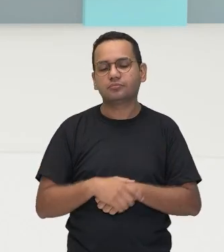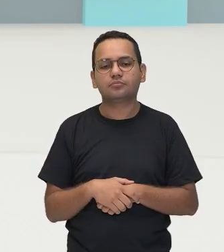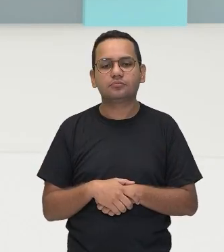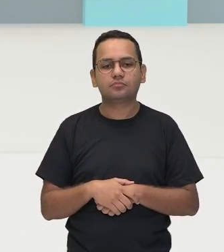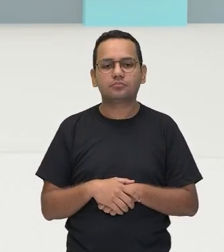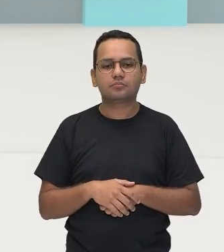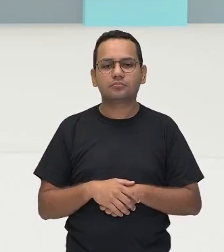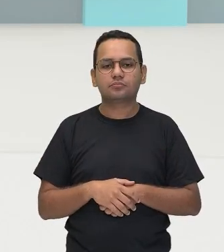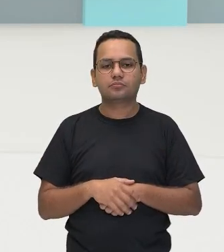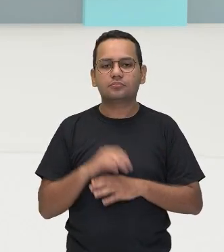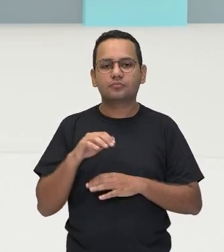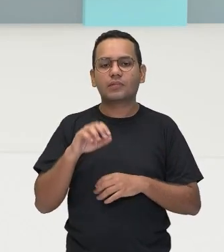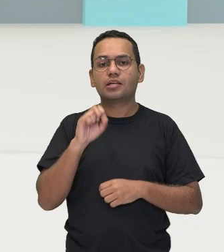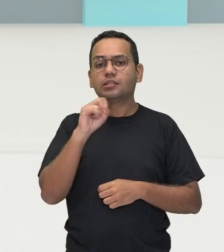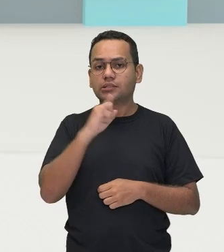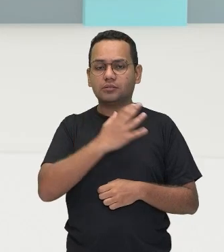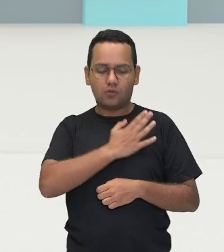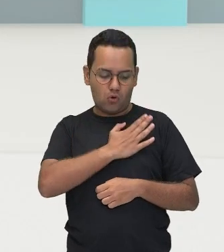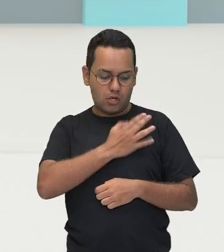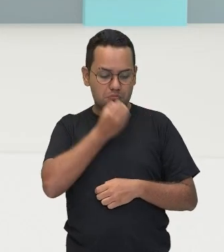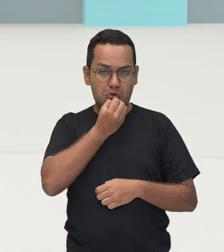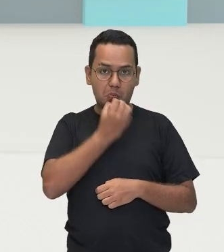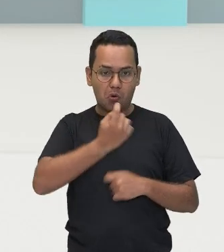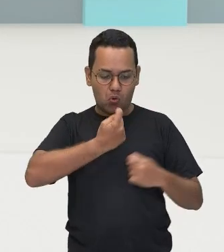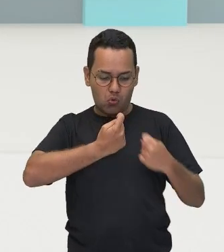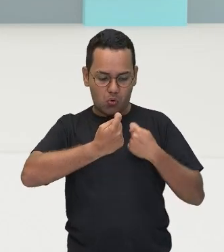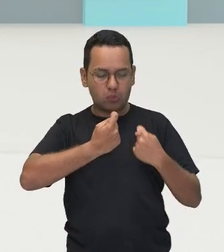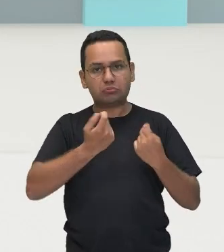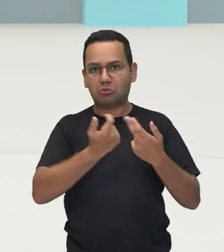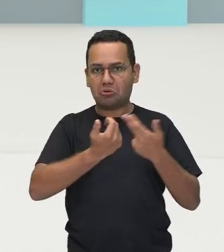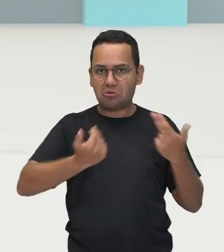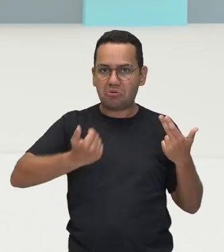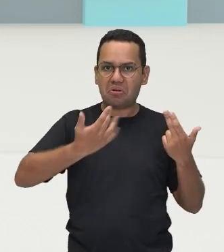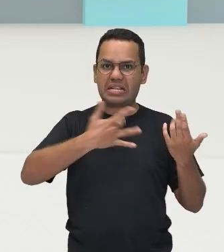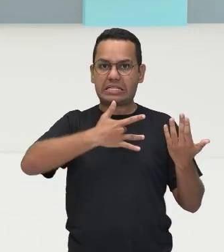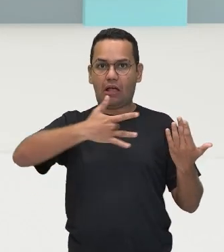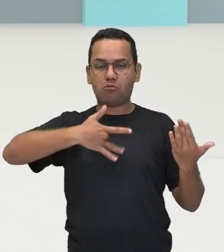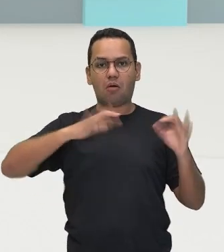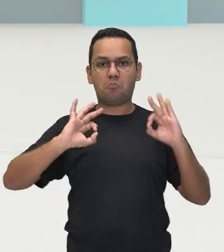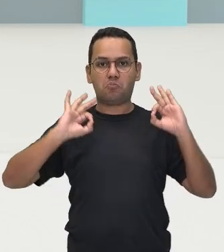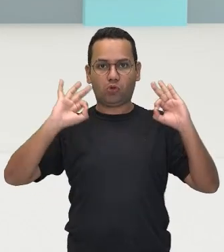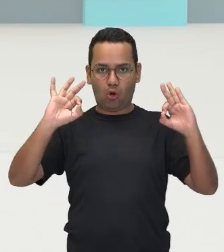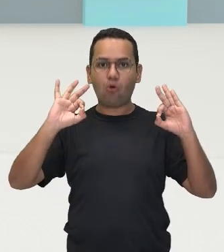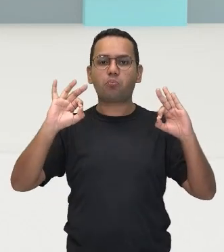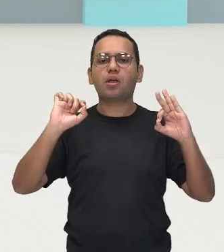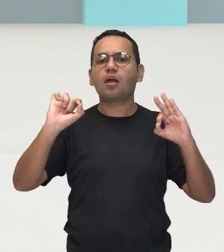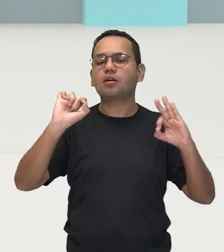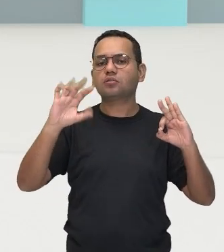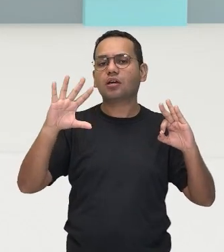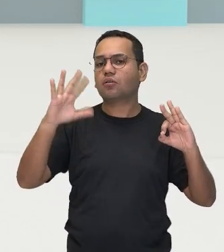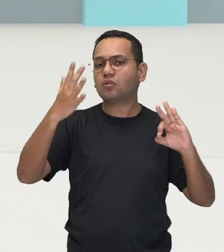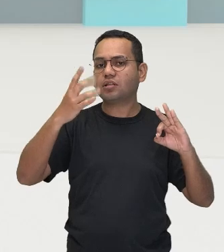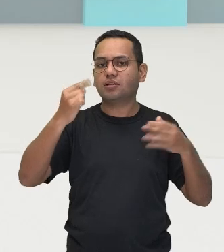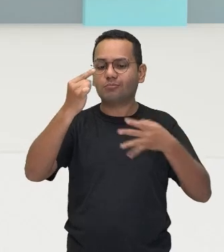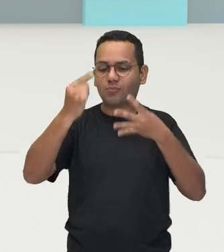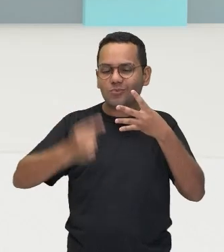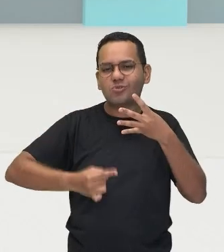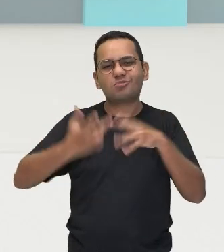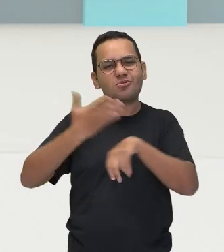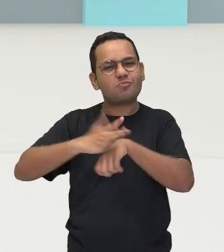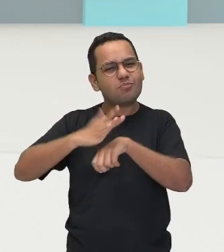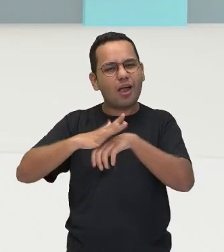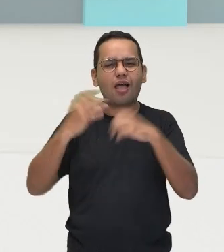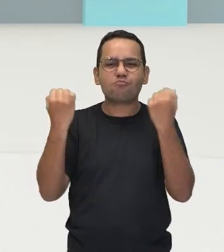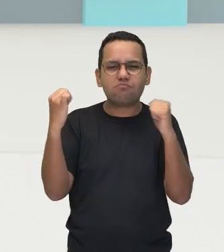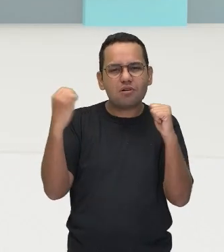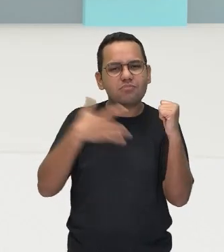Das atividades, principalmente aeróbicas. Professor, o que é isso? É aquela caminhada que você faz de 30 minutos, 40,